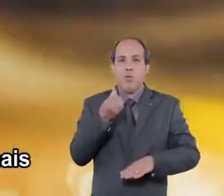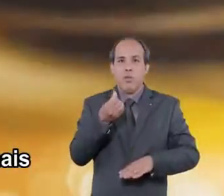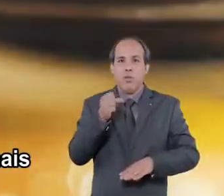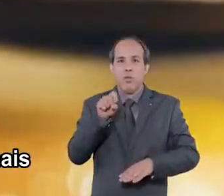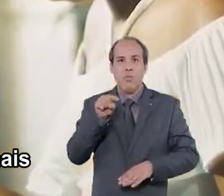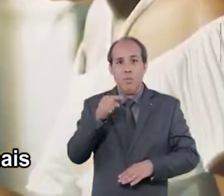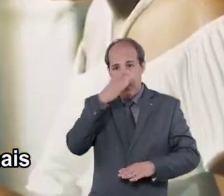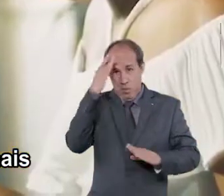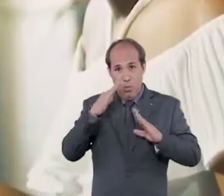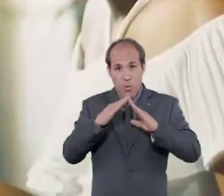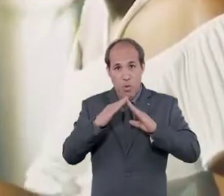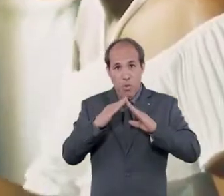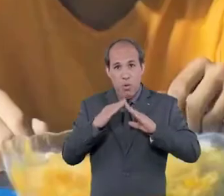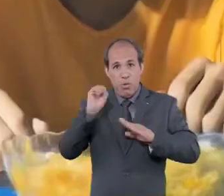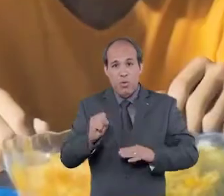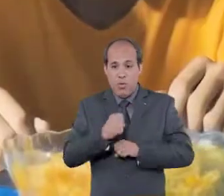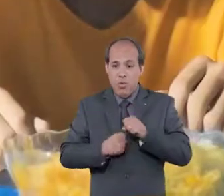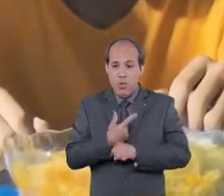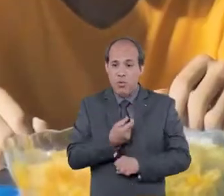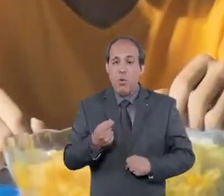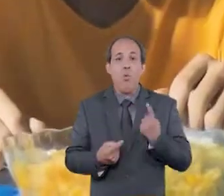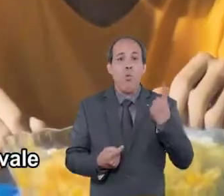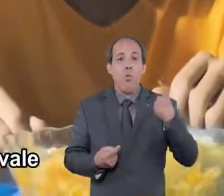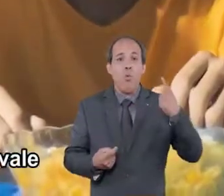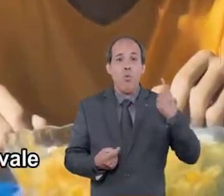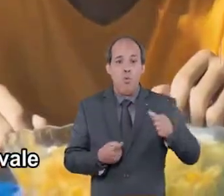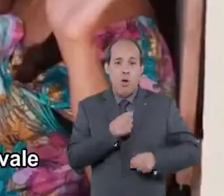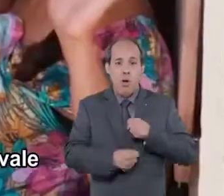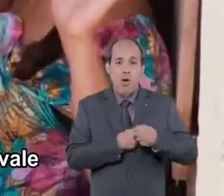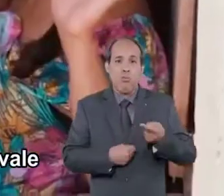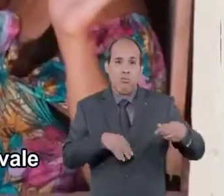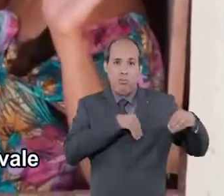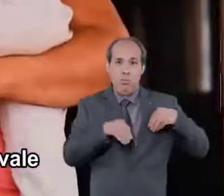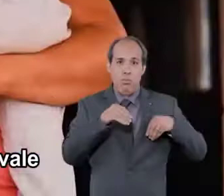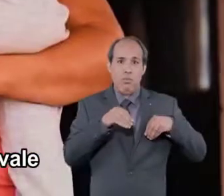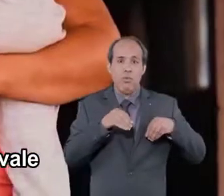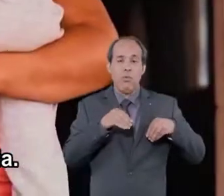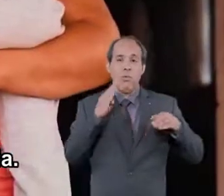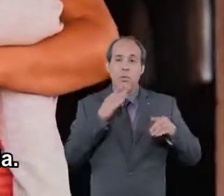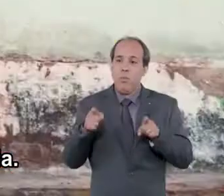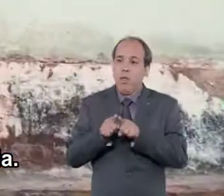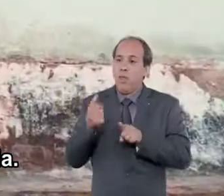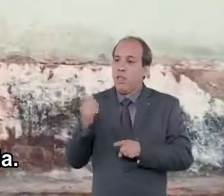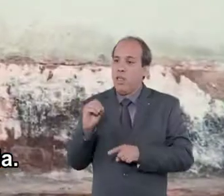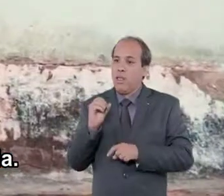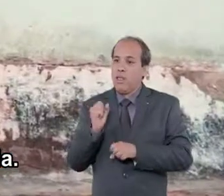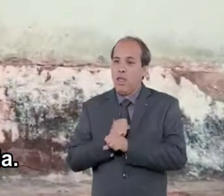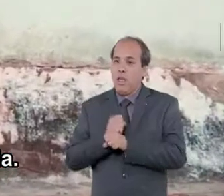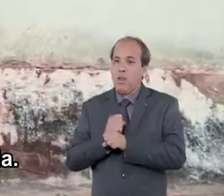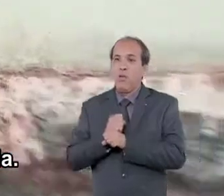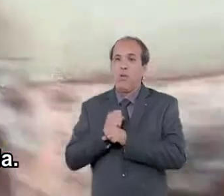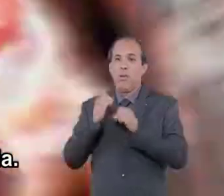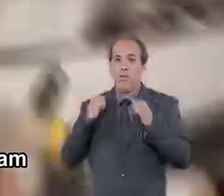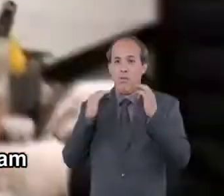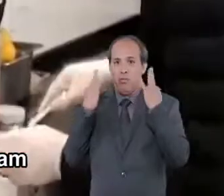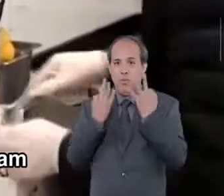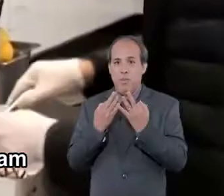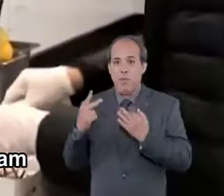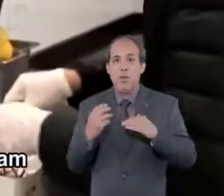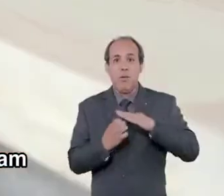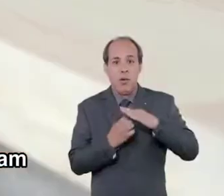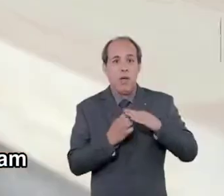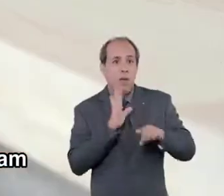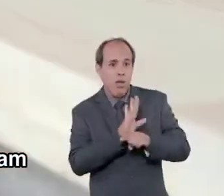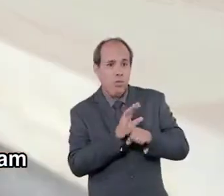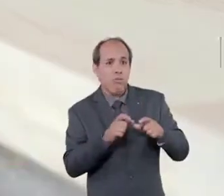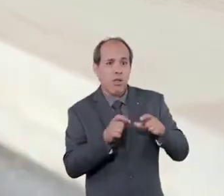868 mil sergipanos em 2020. Um ano de auxílio emergencial equivale a mais de 10 anos de Bolsa Família. Programas